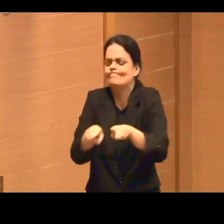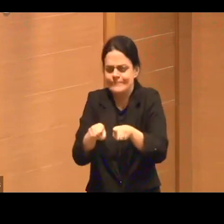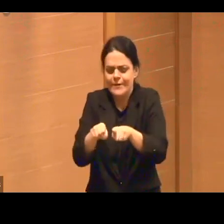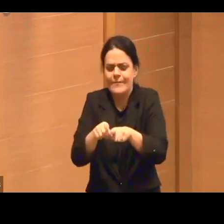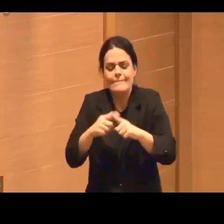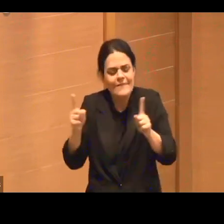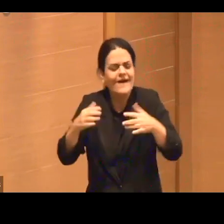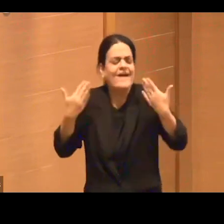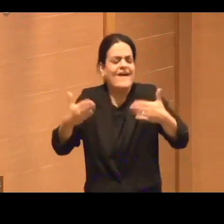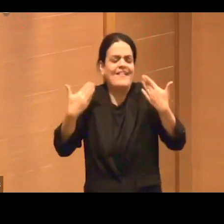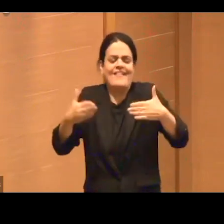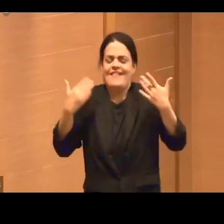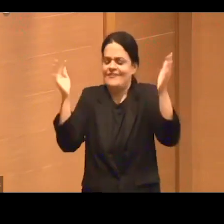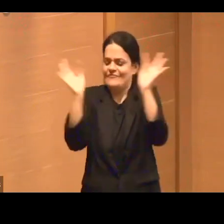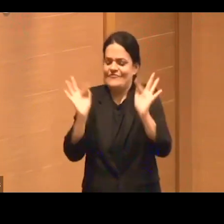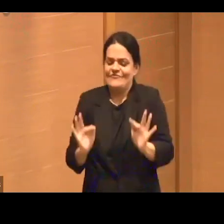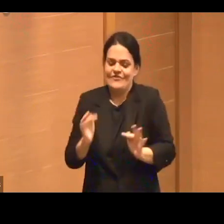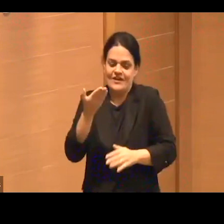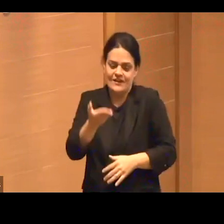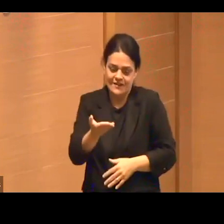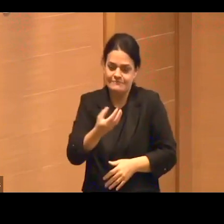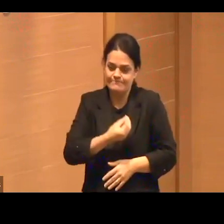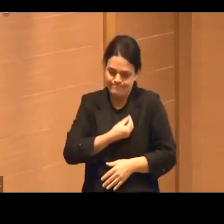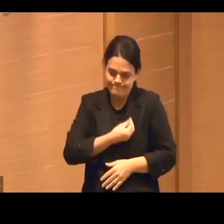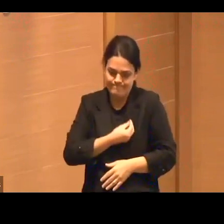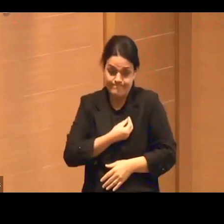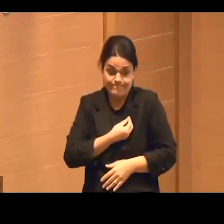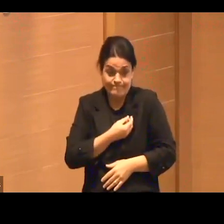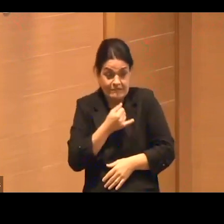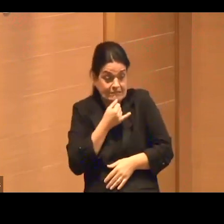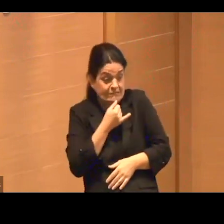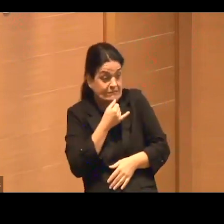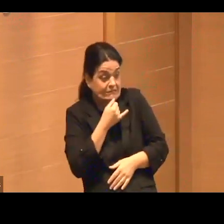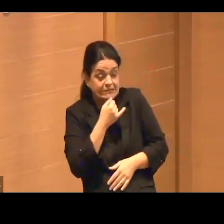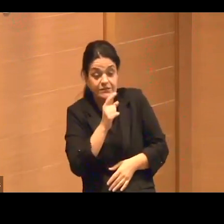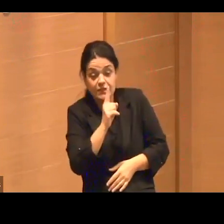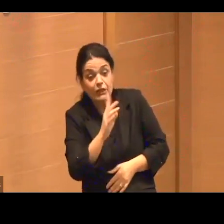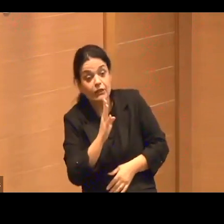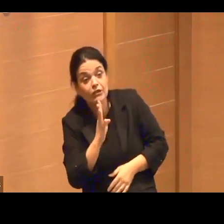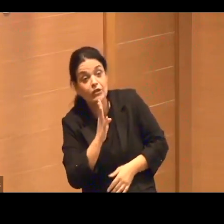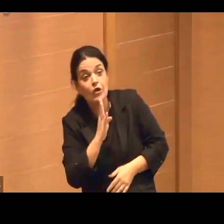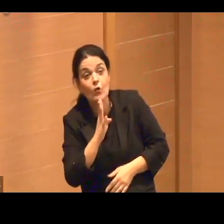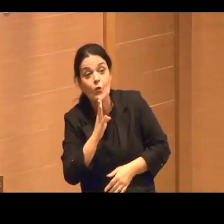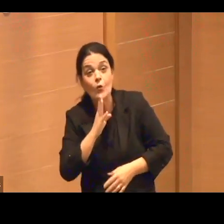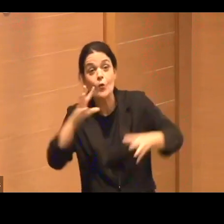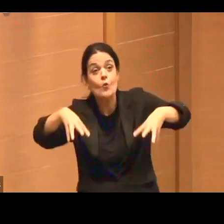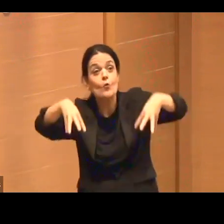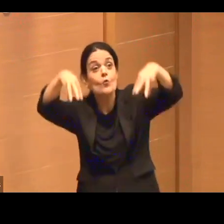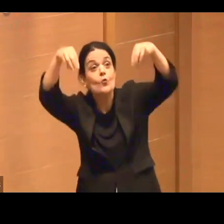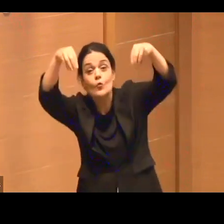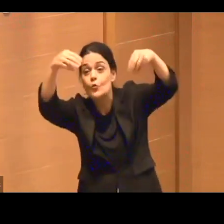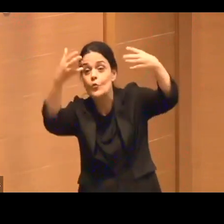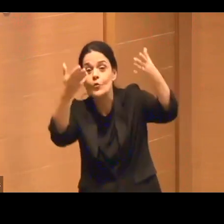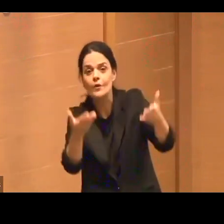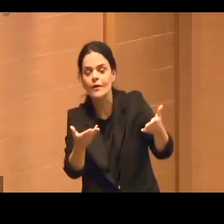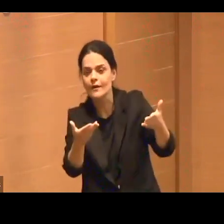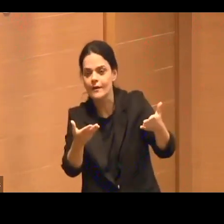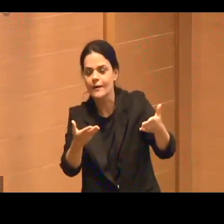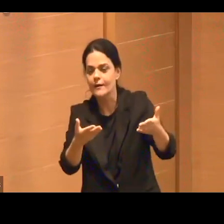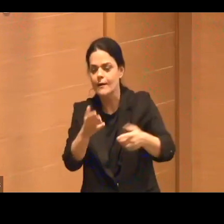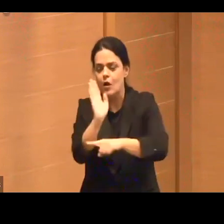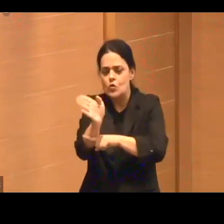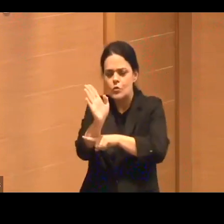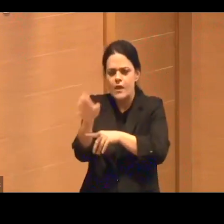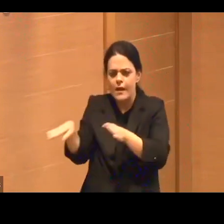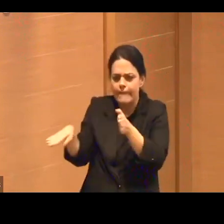alegre de estar aqui, e triste porque não conheci o castelo, eu tinha certeza que eu ia no castelo hoje, quando o táxi parou aqui na